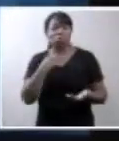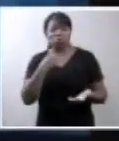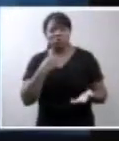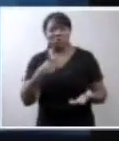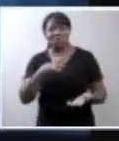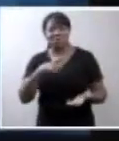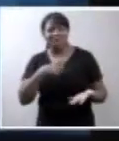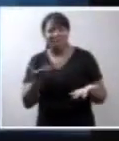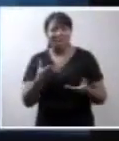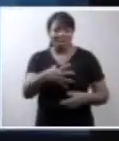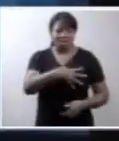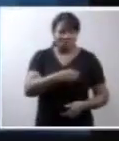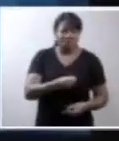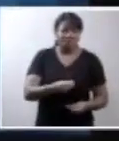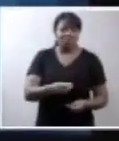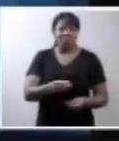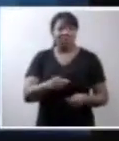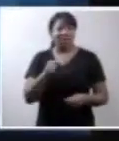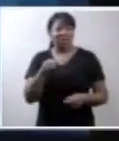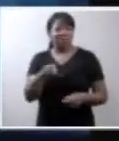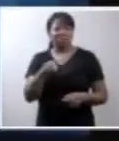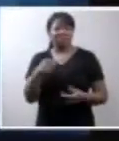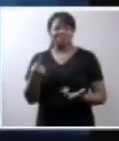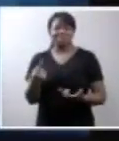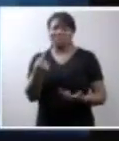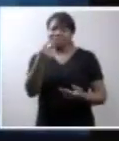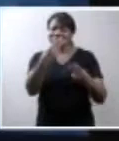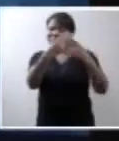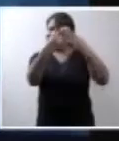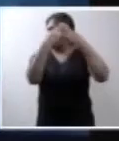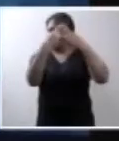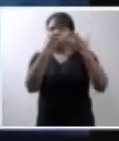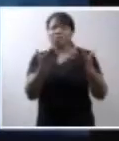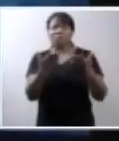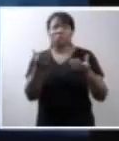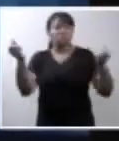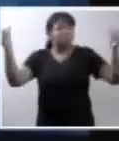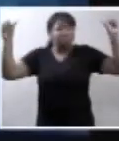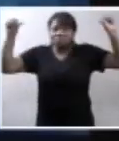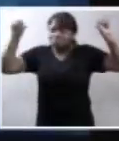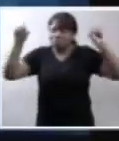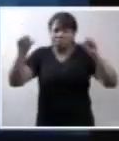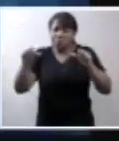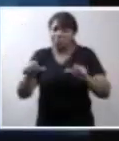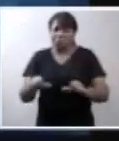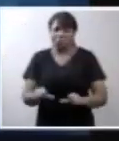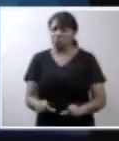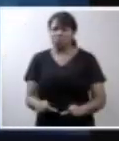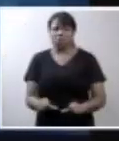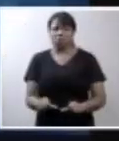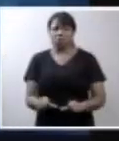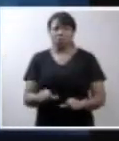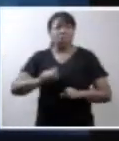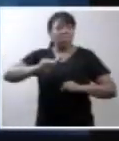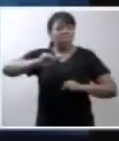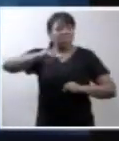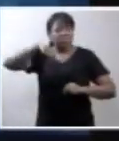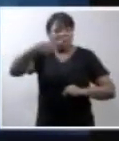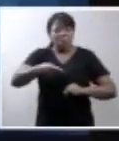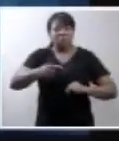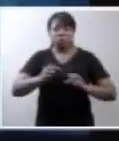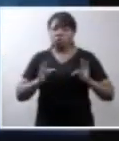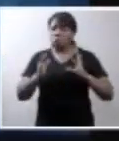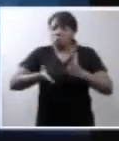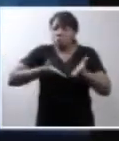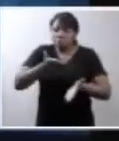filho a ele, aquele trauma todinho, só veio a piorar, porque depois de todo o